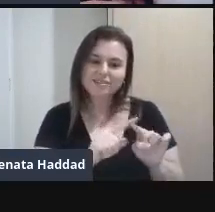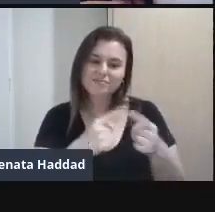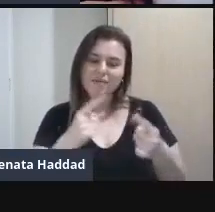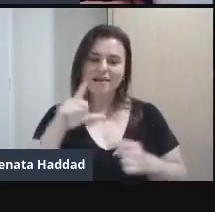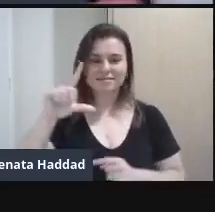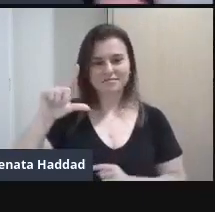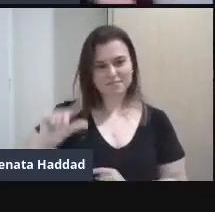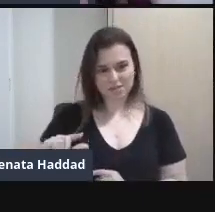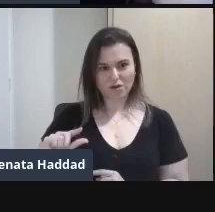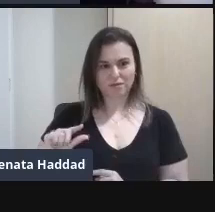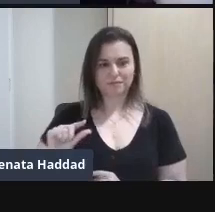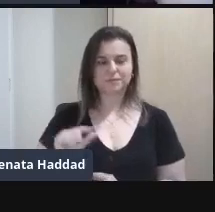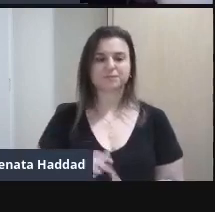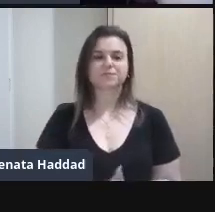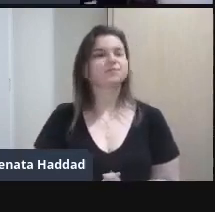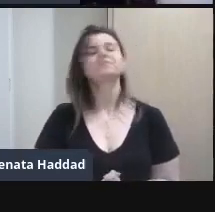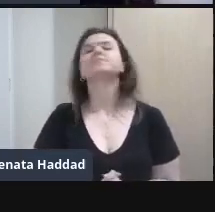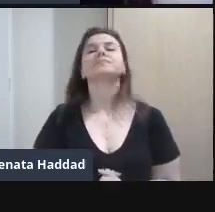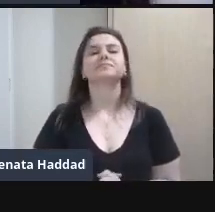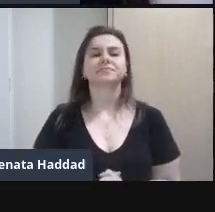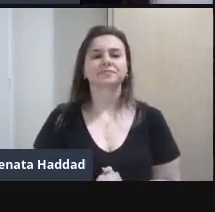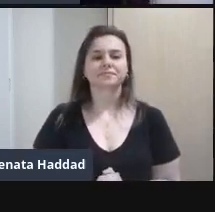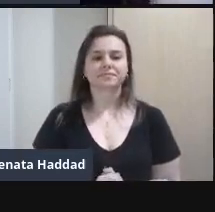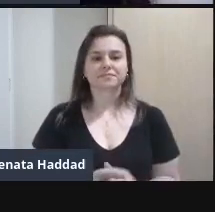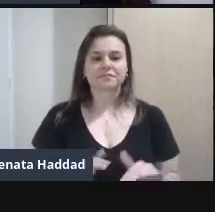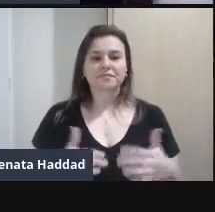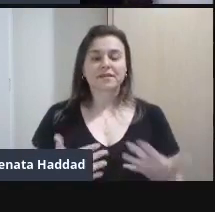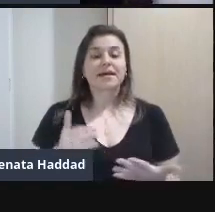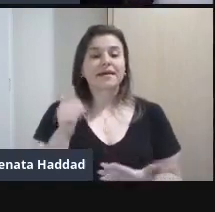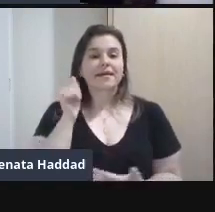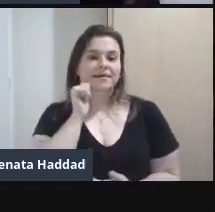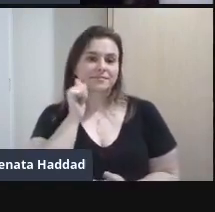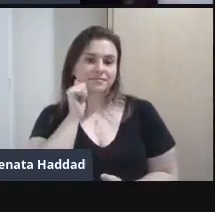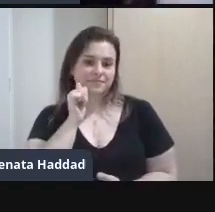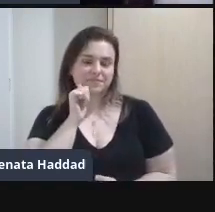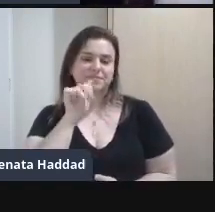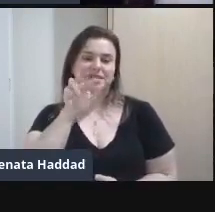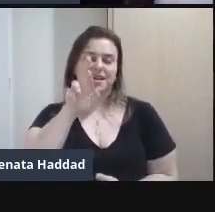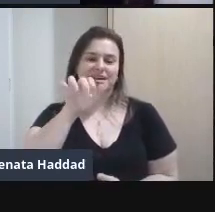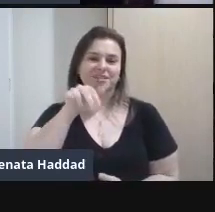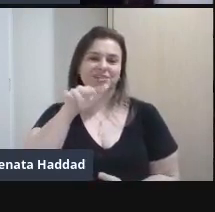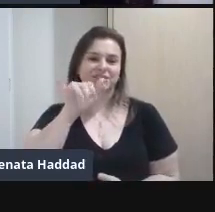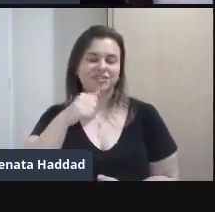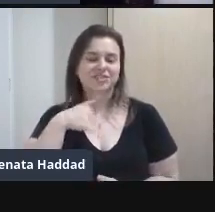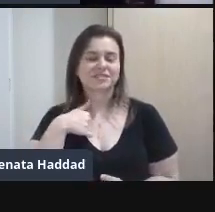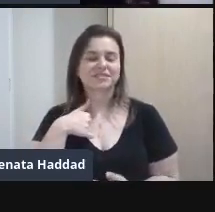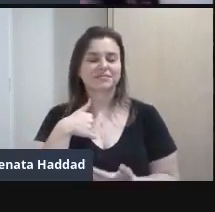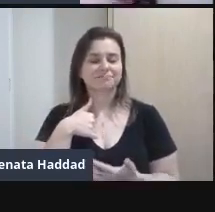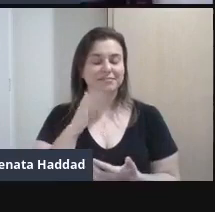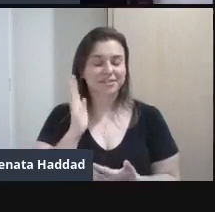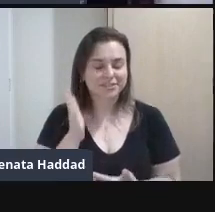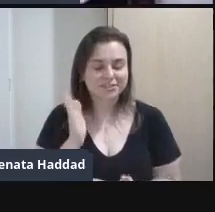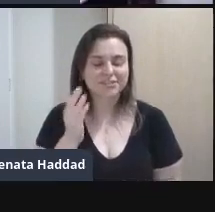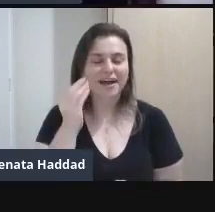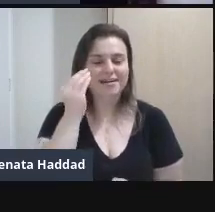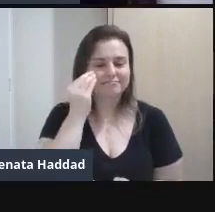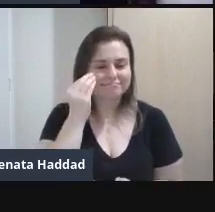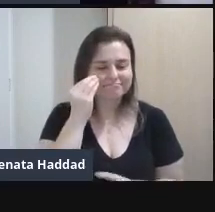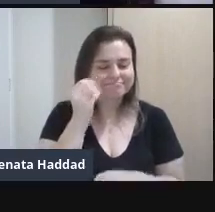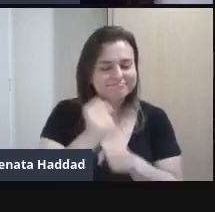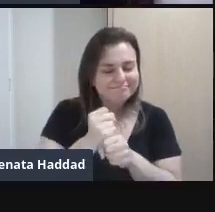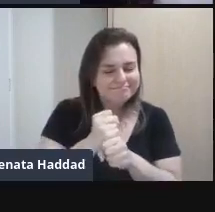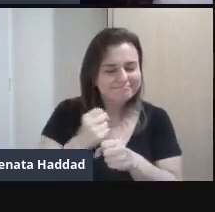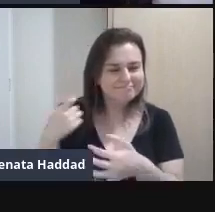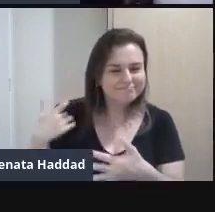menor Como artista E a Regina Silveira Vem desbravando Já há anos Esse espaço